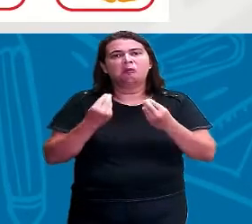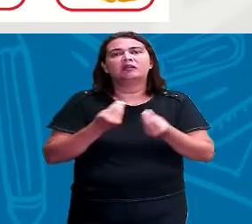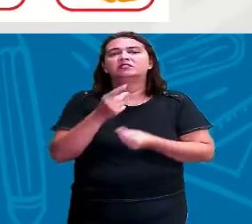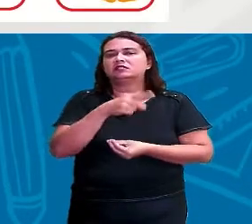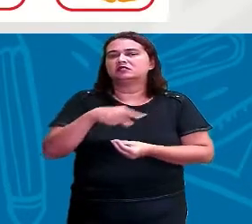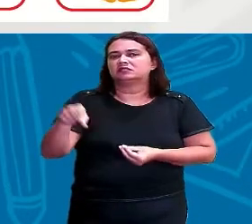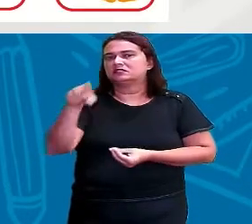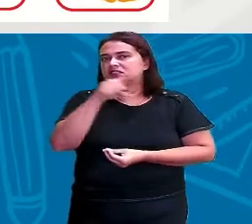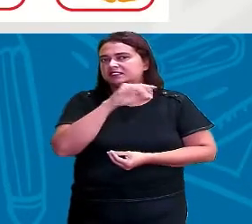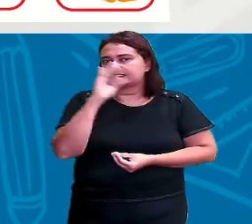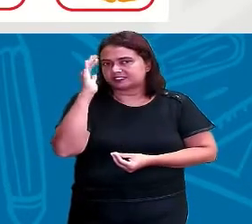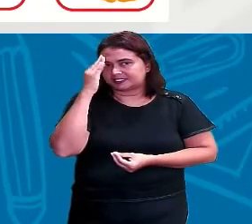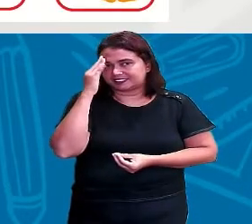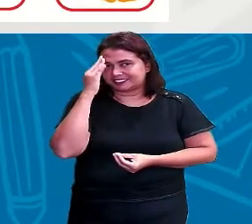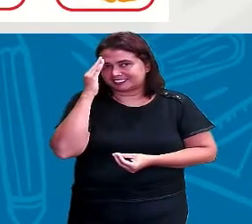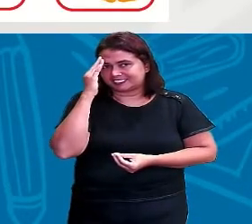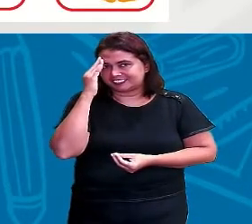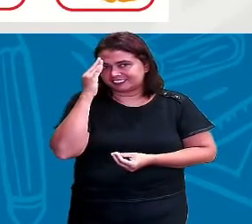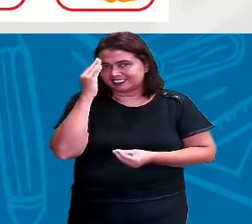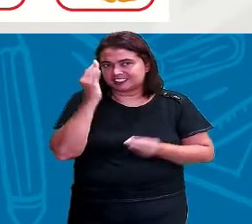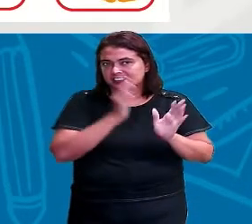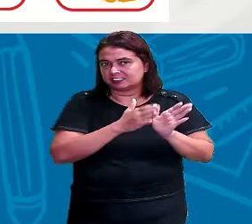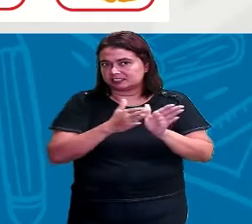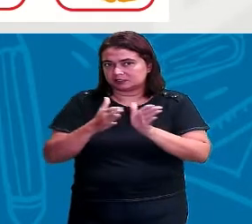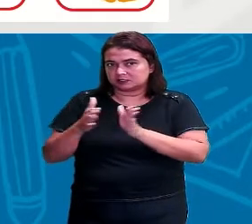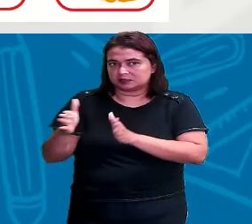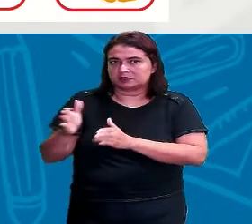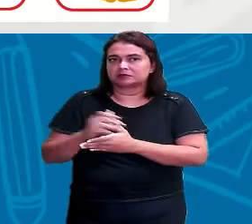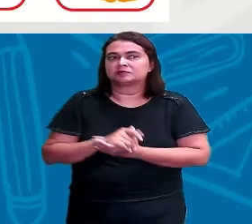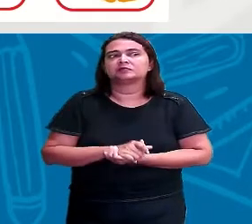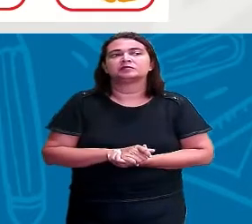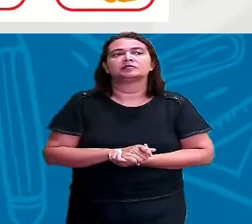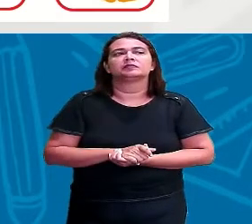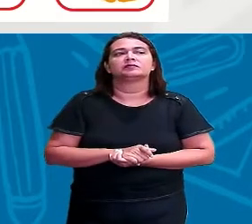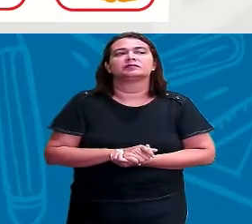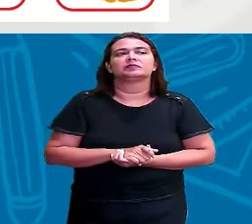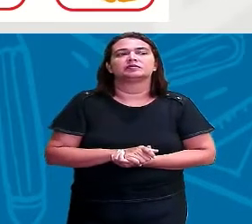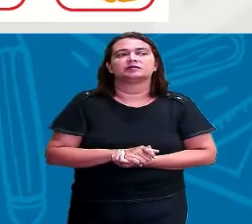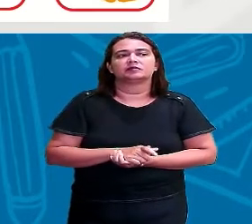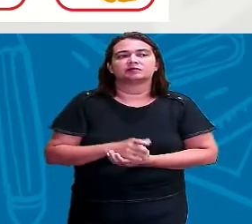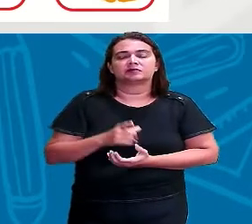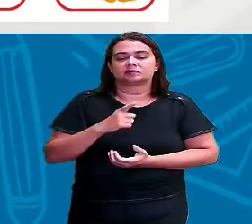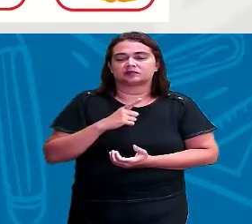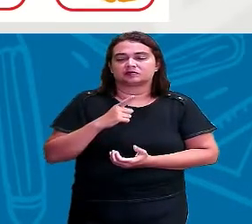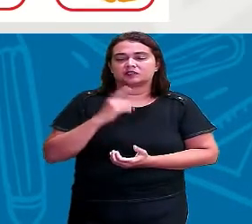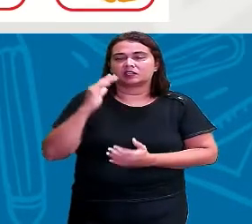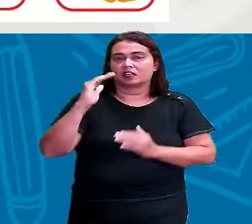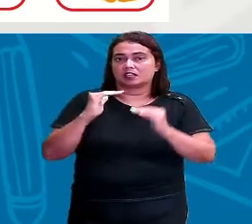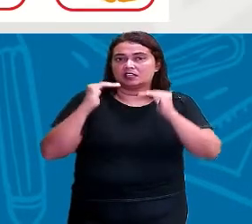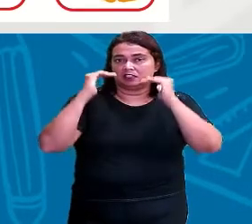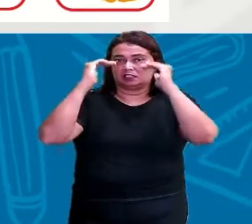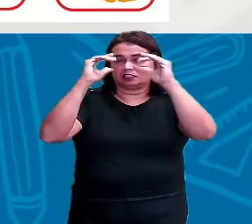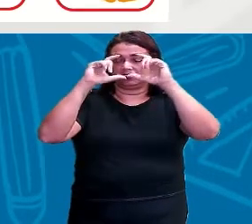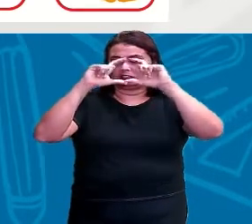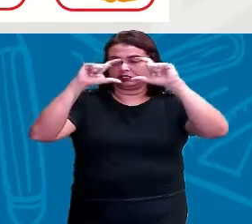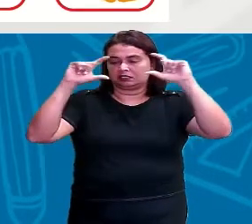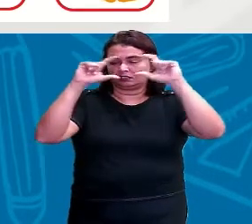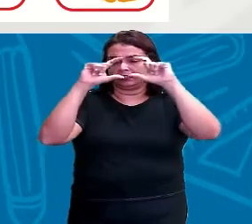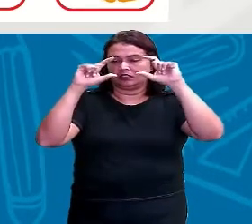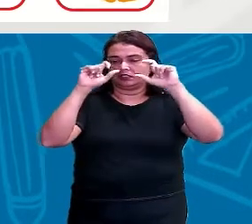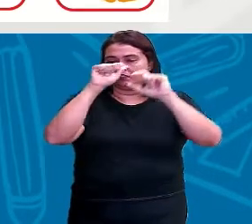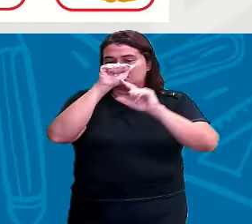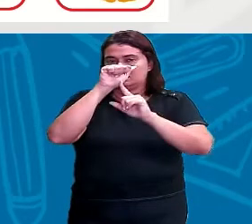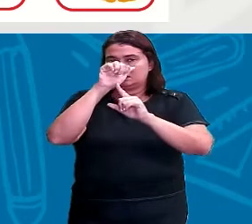vocês já estão aí nessa prática da ordem alfabética, tá bom? Então, temos aqui em cima, como vocês podem ver, o